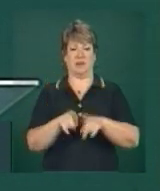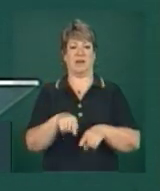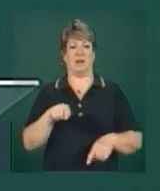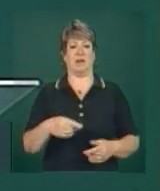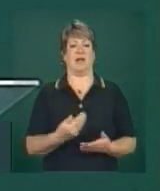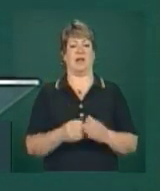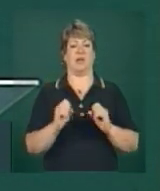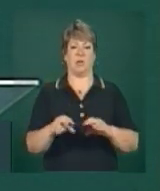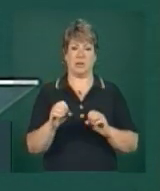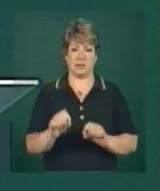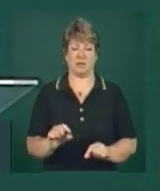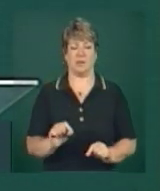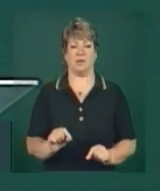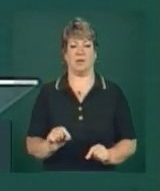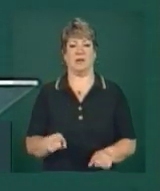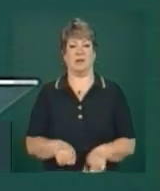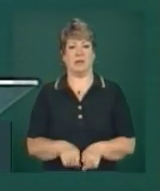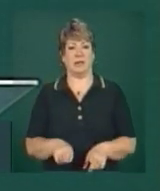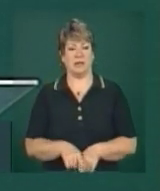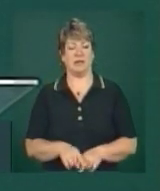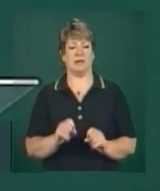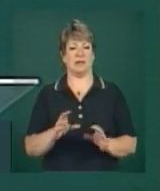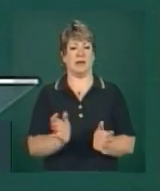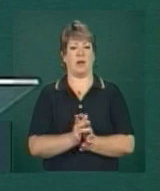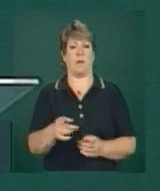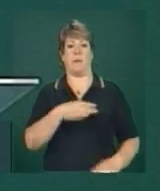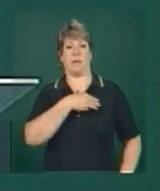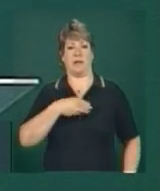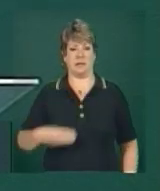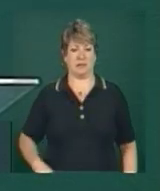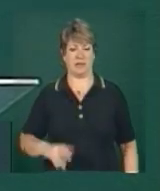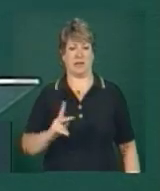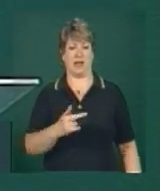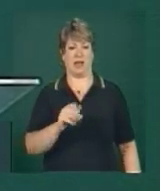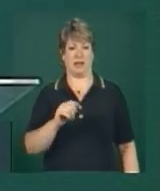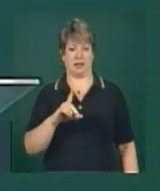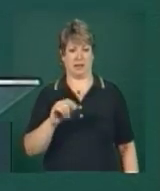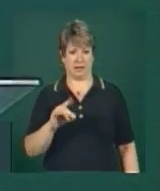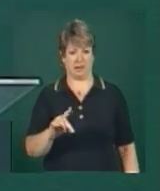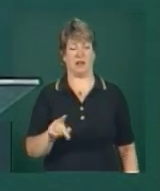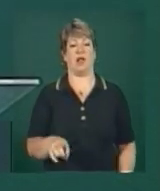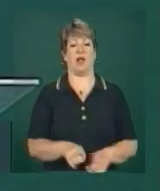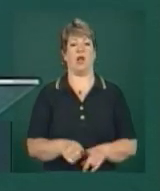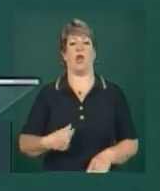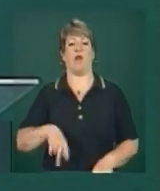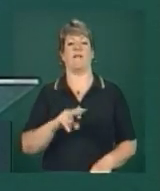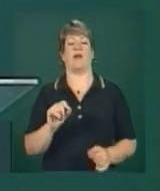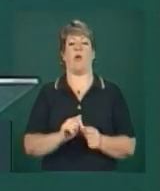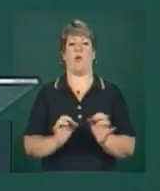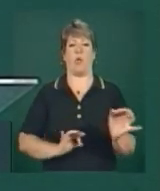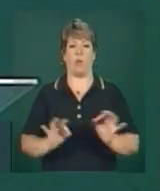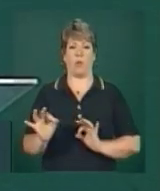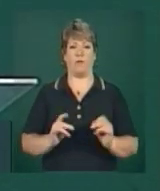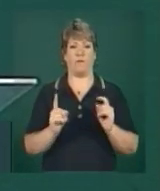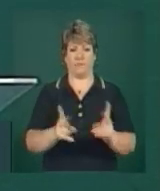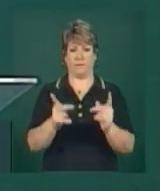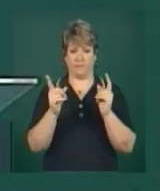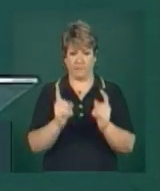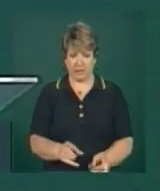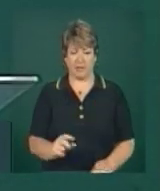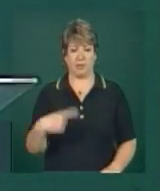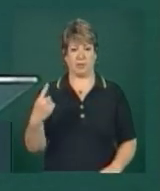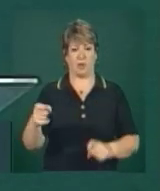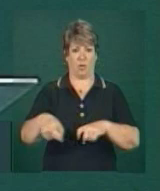Educação e com a orientação do ministro Fernando Haddad, nós vamos organizar a venda dos agricultores